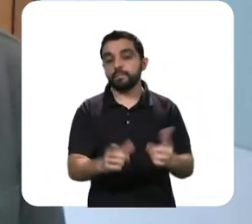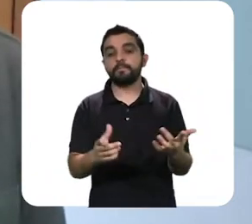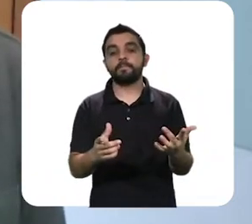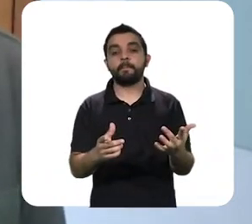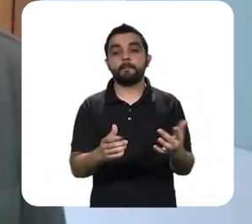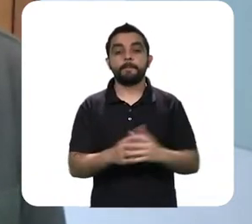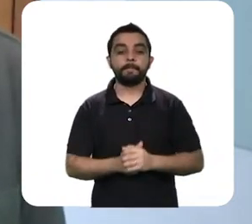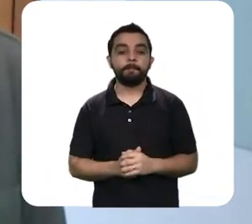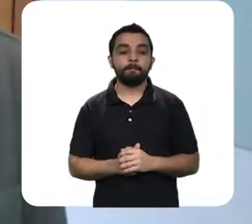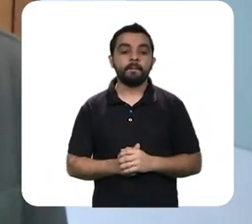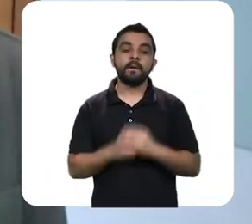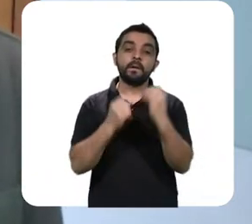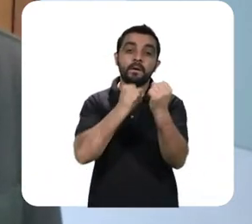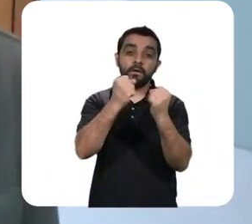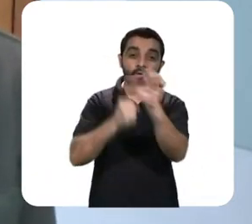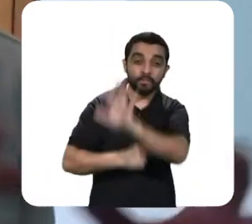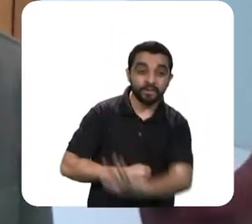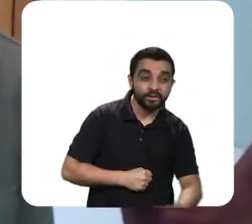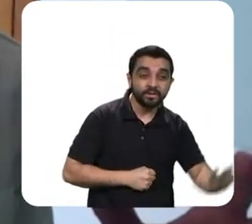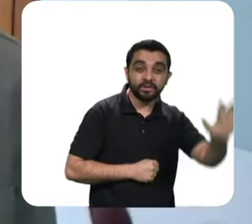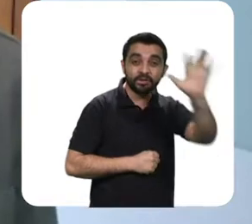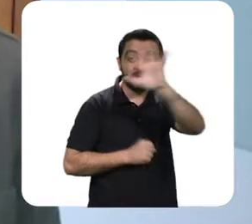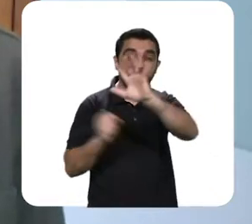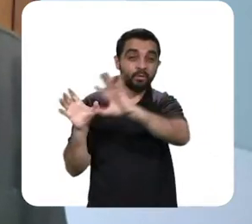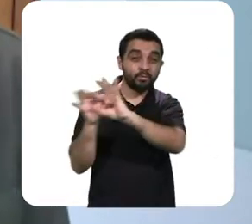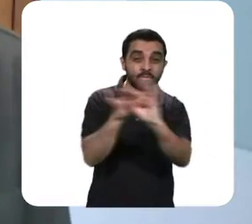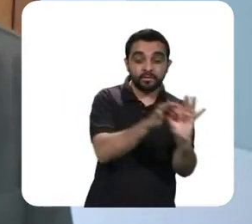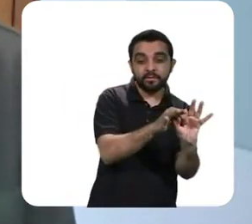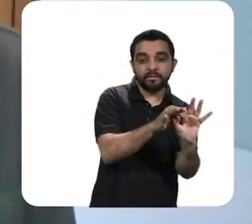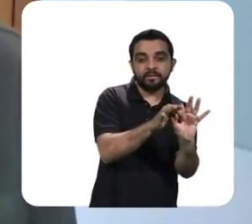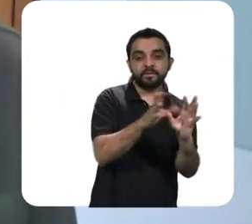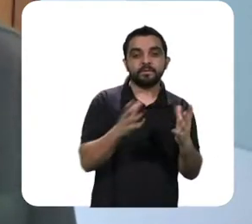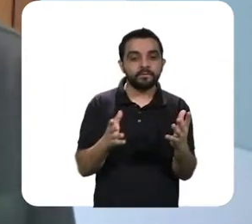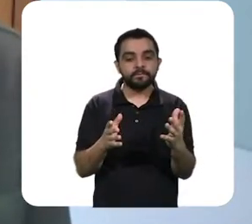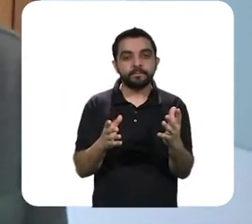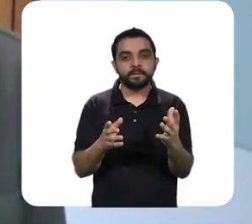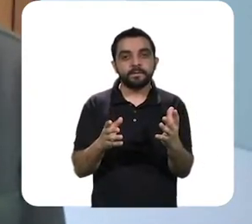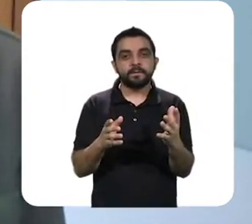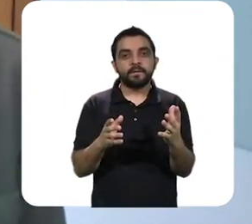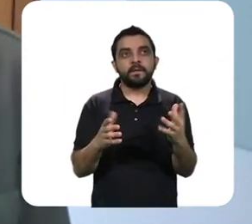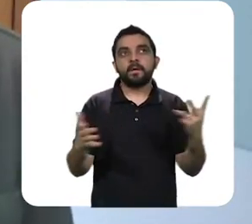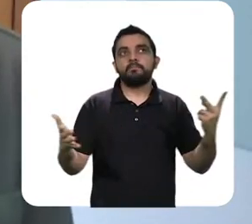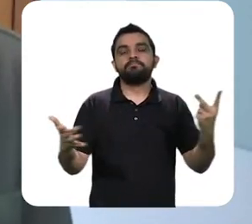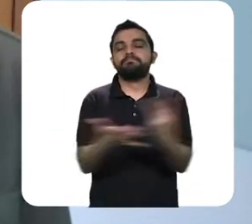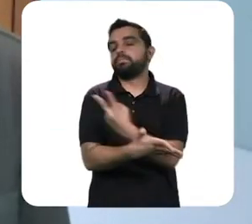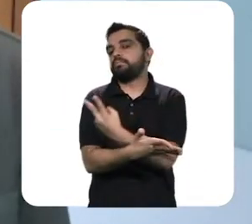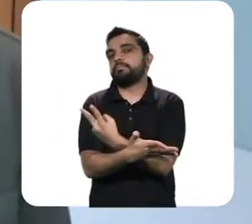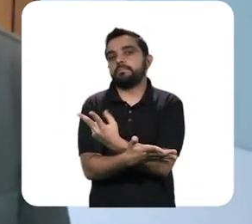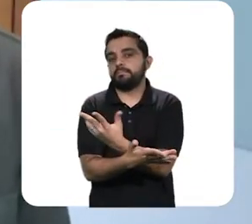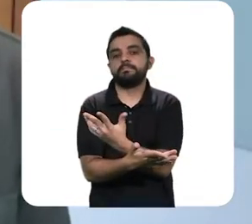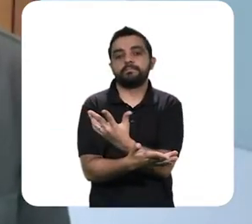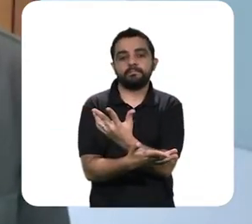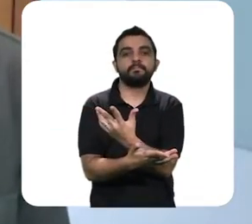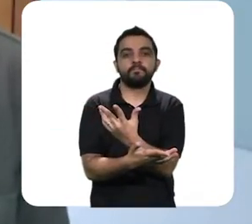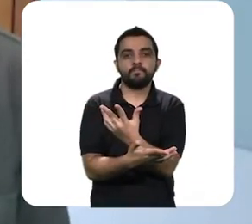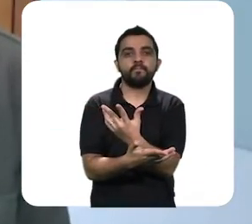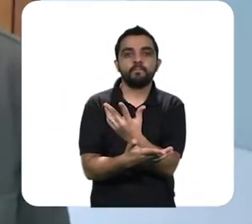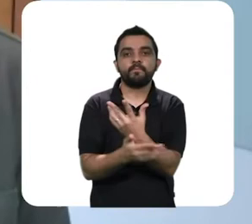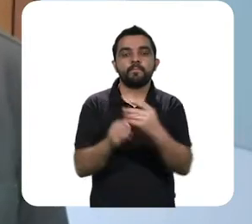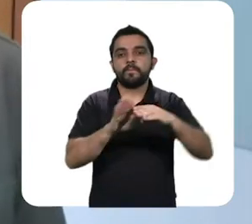organismo econômico como um todo, assim, está meio que catatônico, assim, como se estivesse sofrendo um choque,